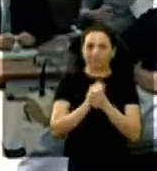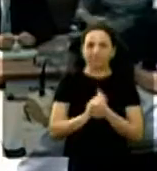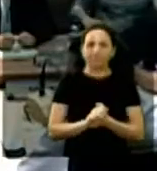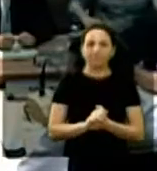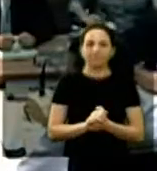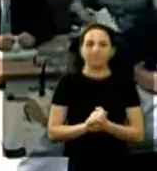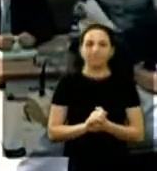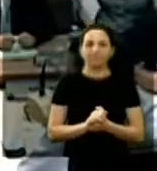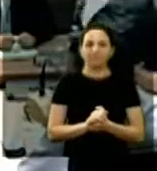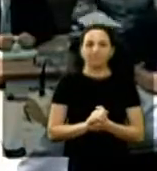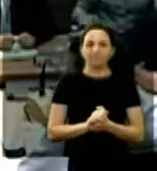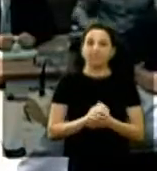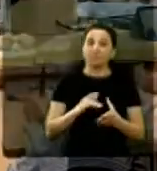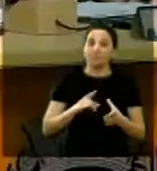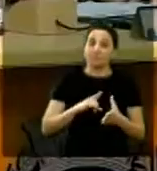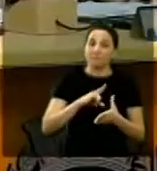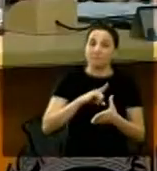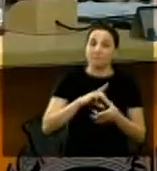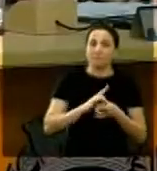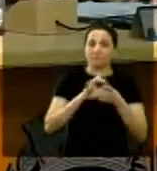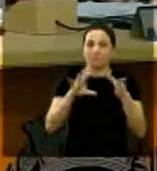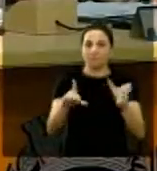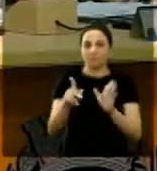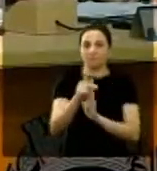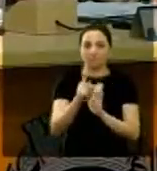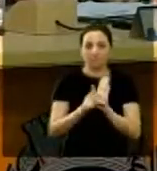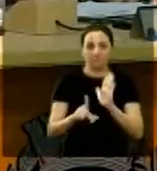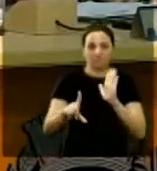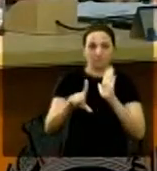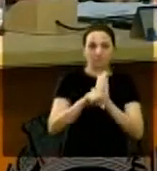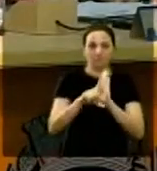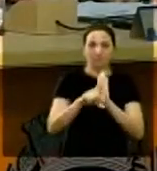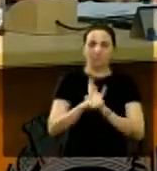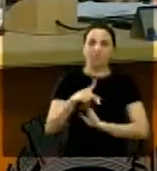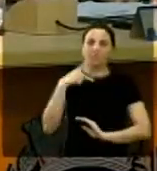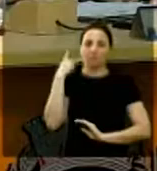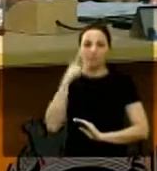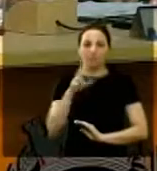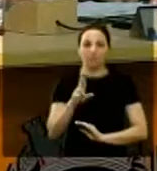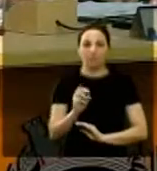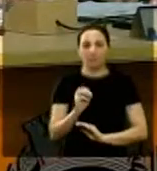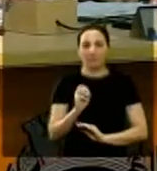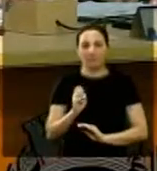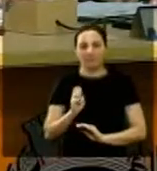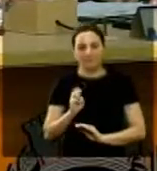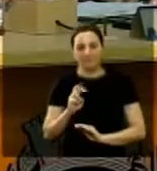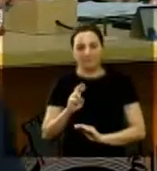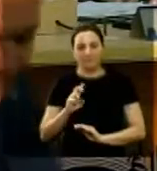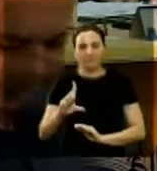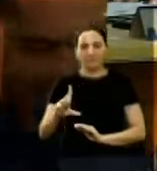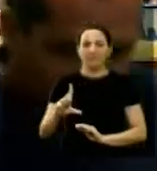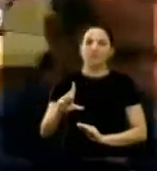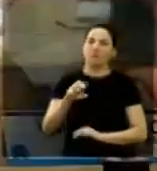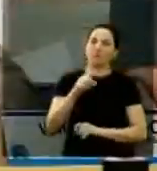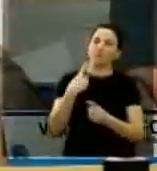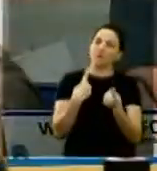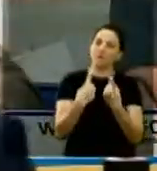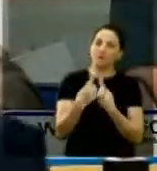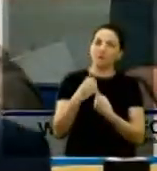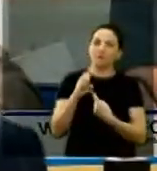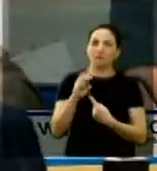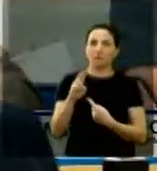Para ser julgado objeto de deliberação, projeto de lei de autoria do vereador Robert Valfares, que denomina a avenida